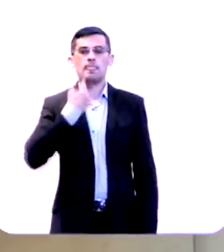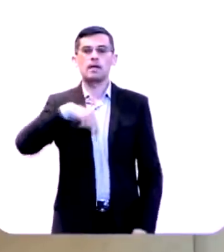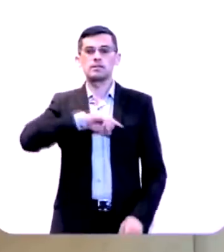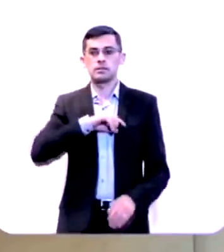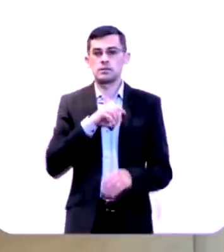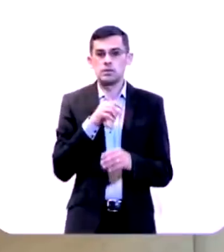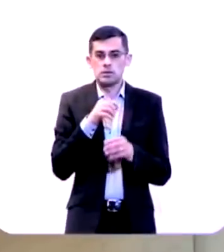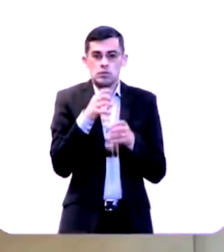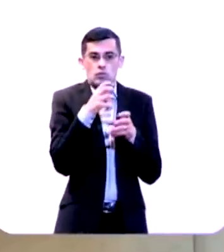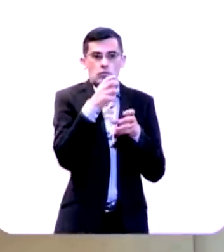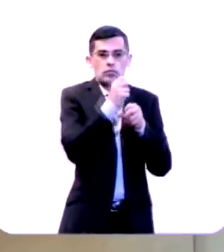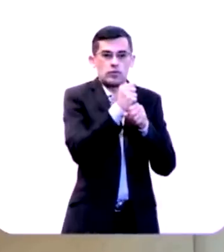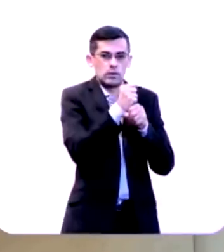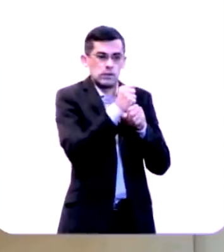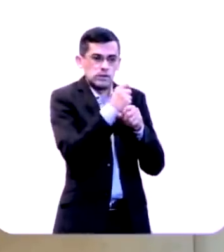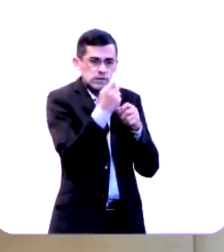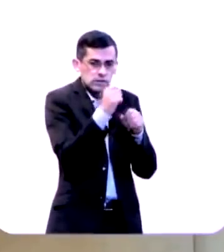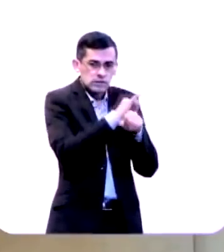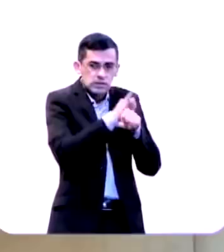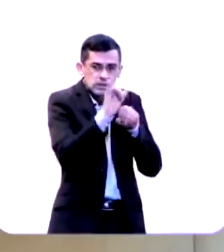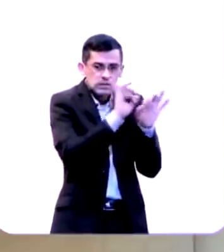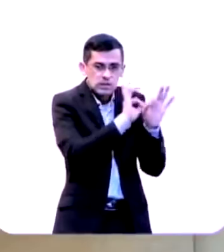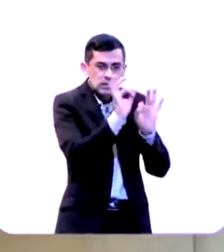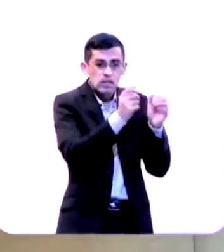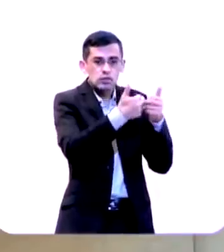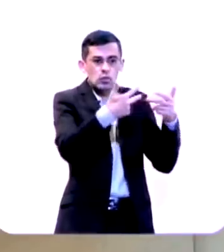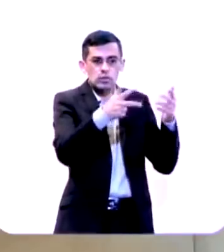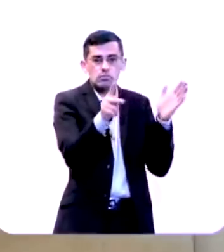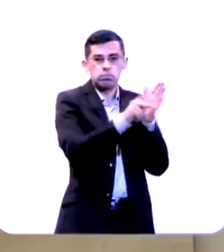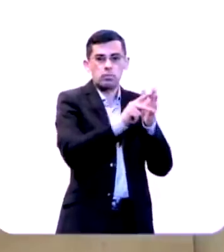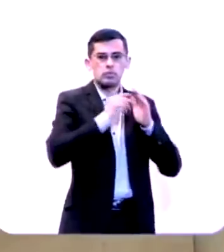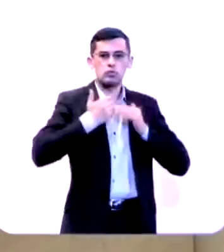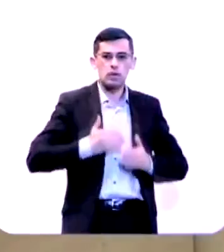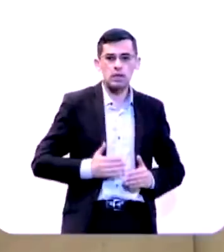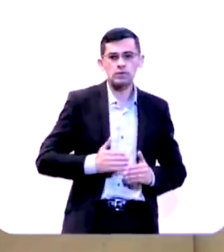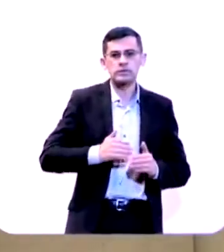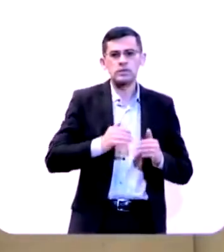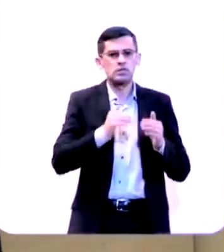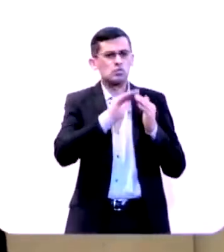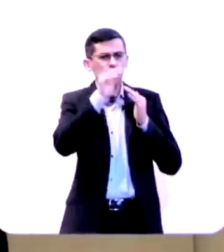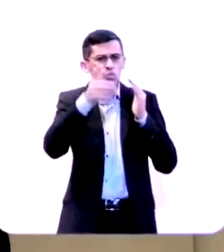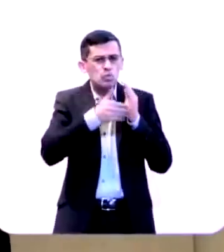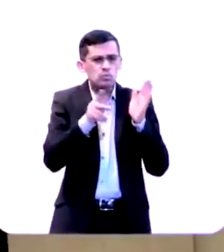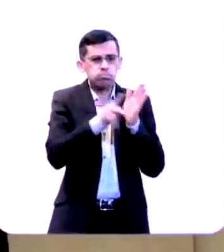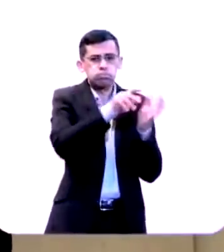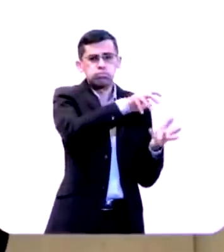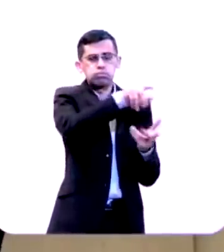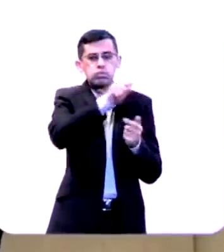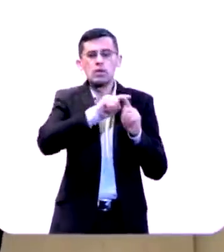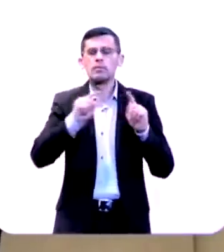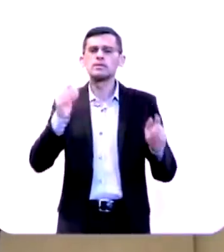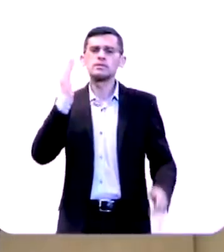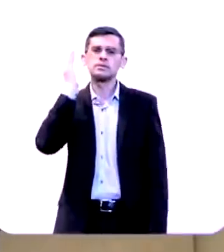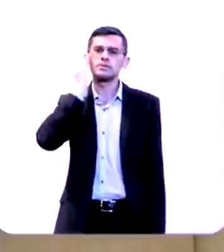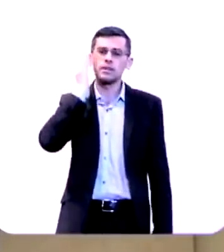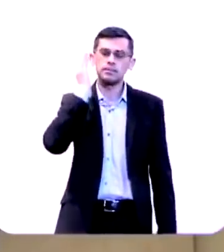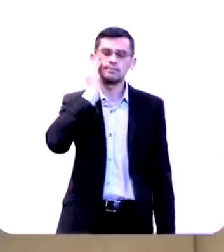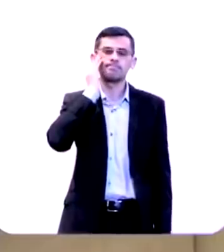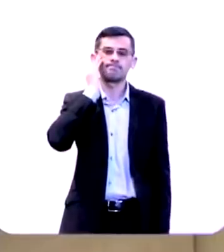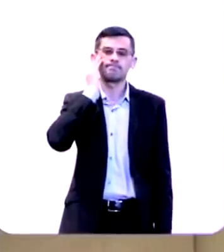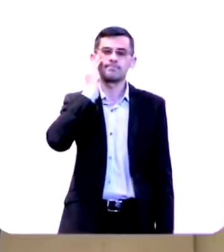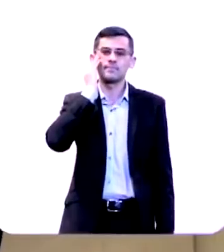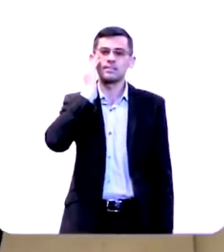apoia em métodos humanos estratégias articulações esquemas e sabe essas coisas